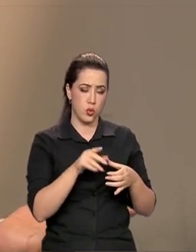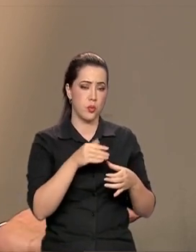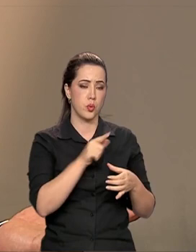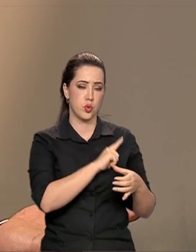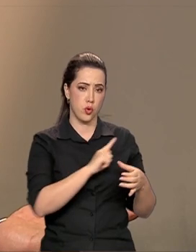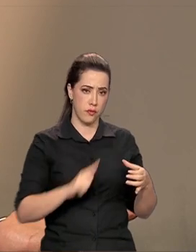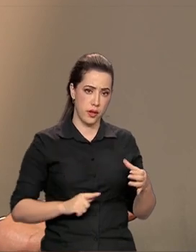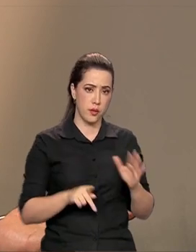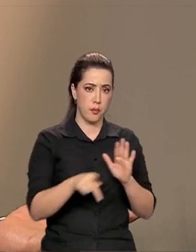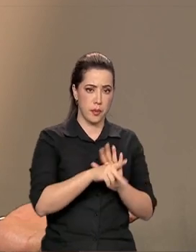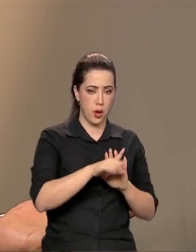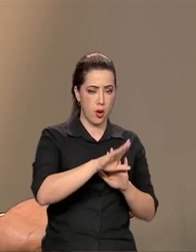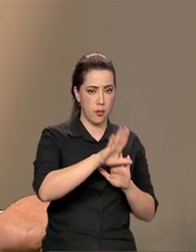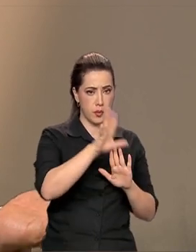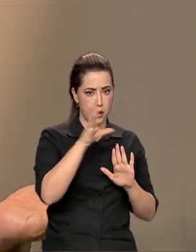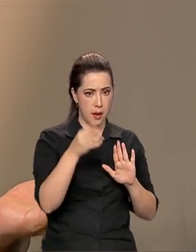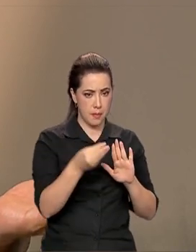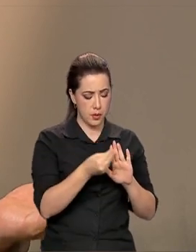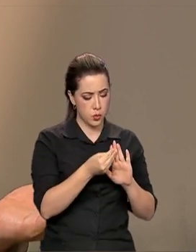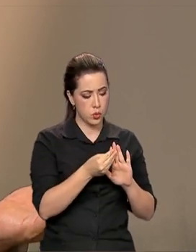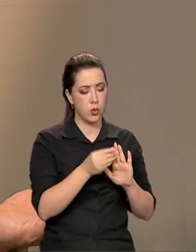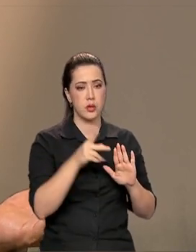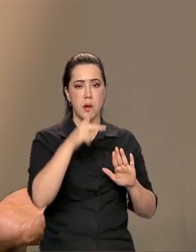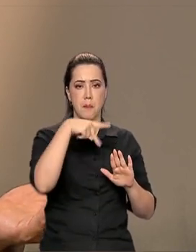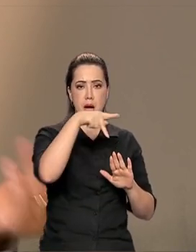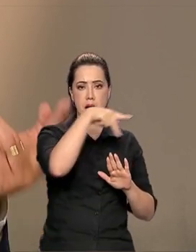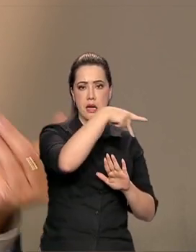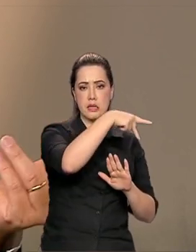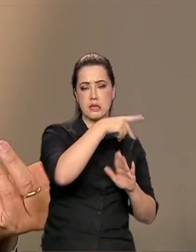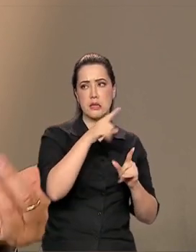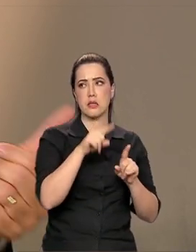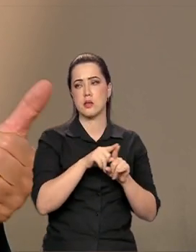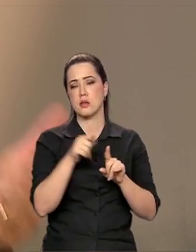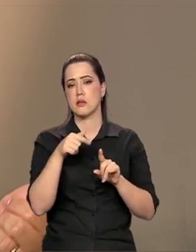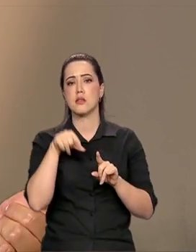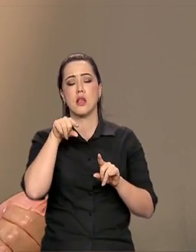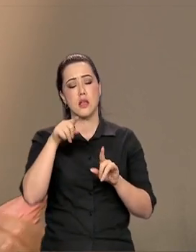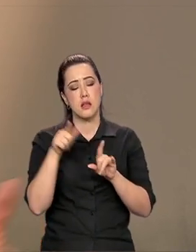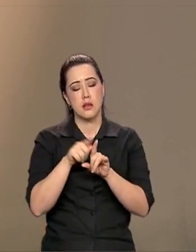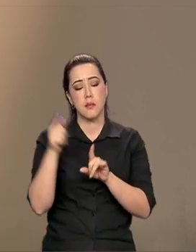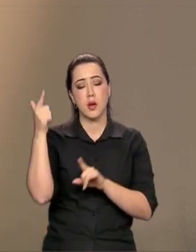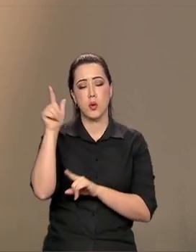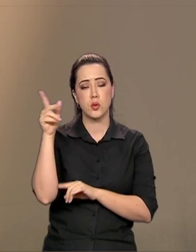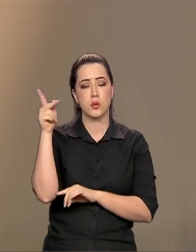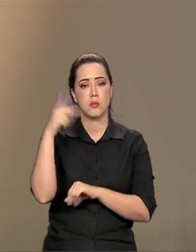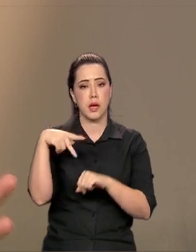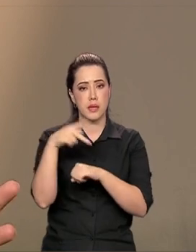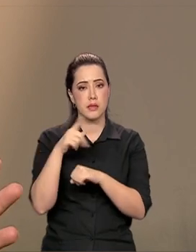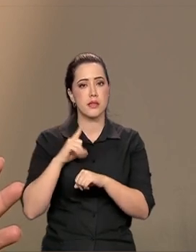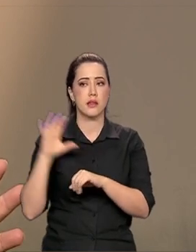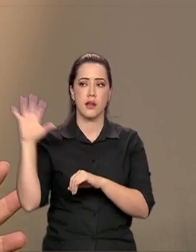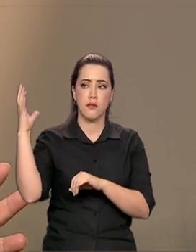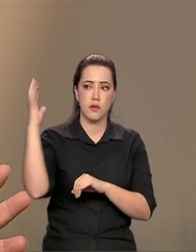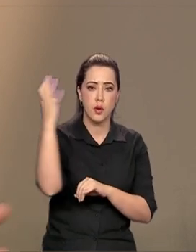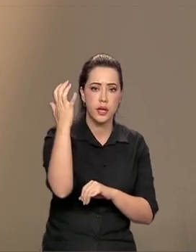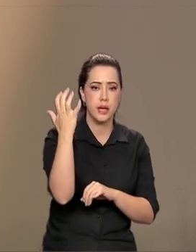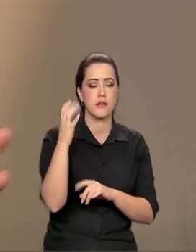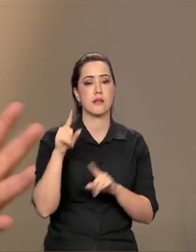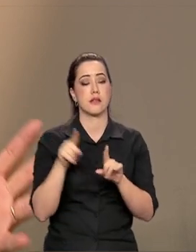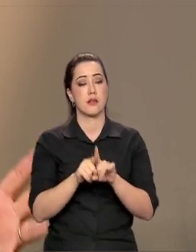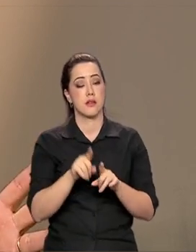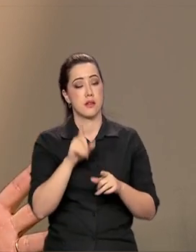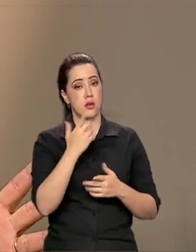mais àqueles países que têm florestas tropicais de pé, os dois congos, a Indonésia, num debate que é